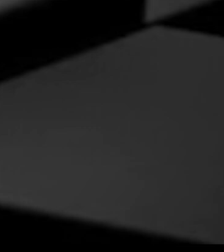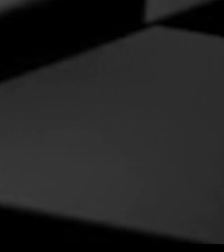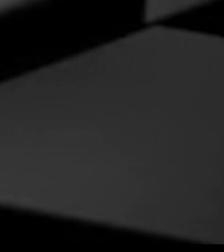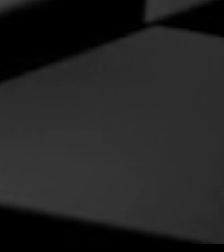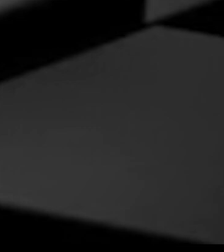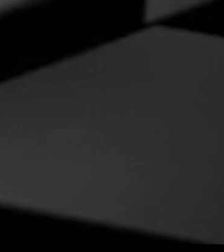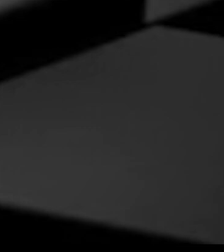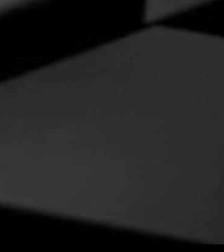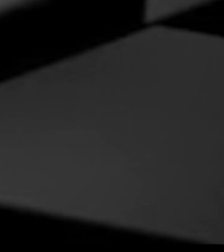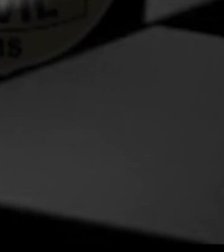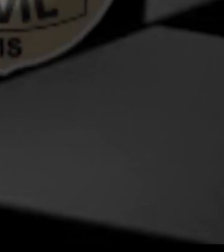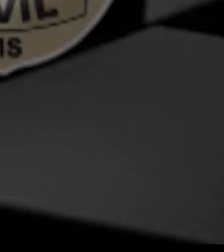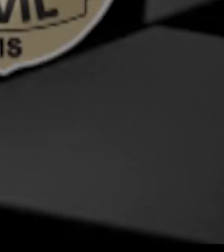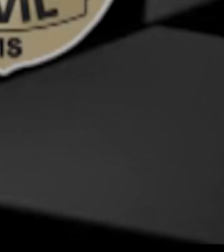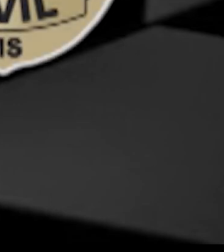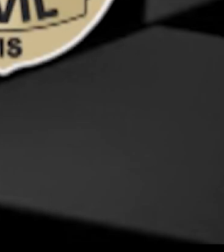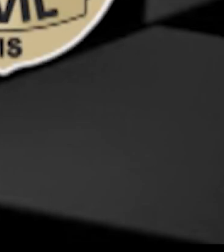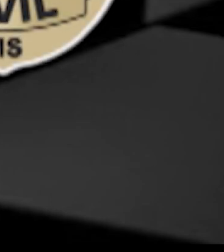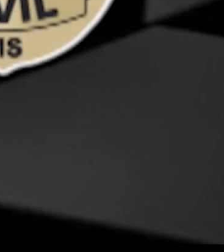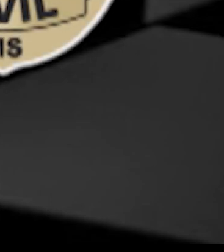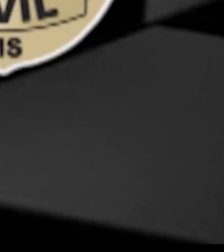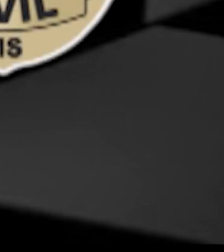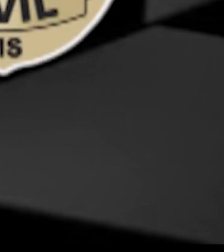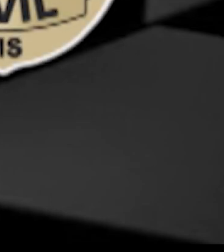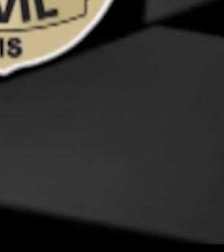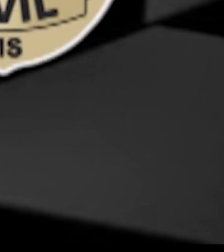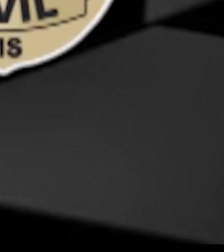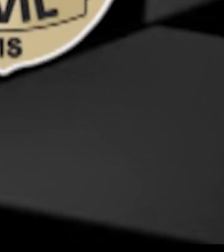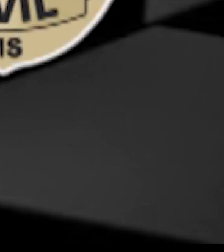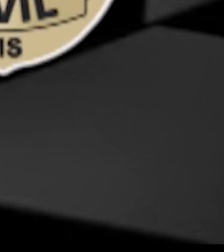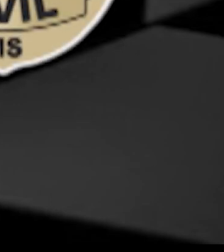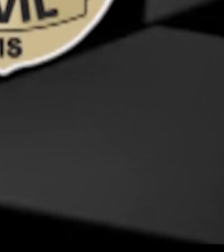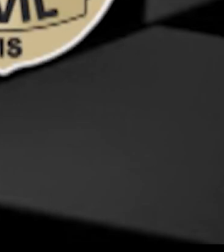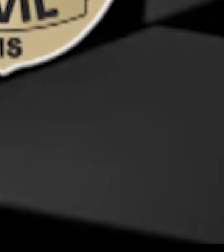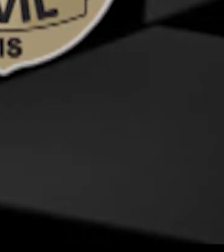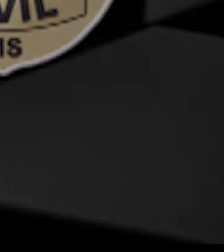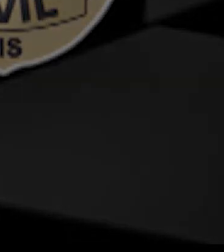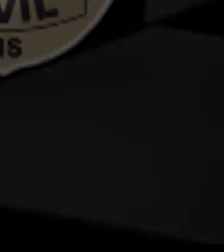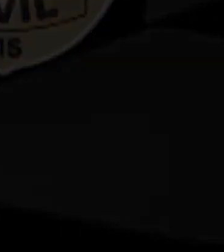Acompanhe também